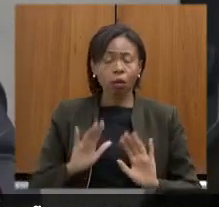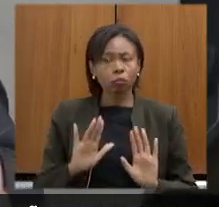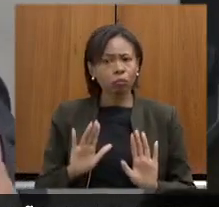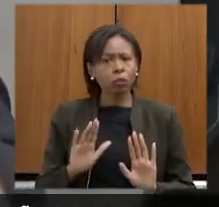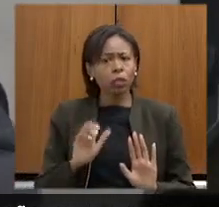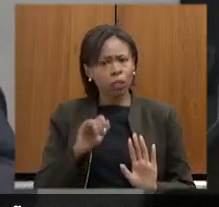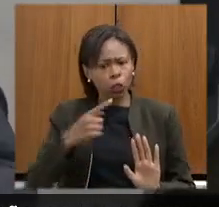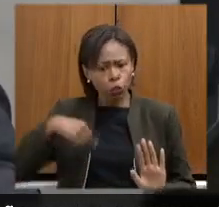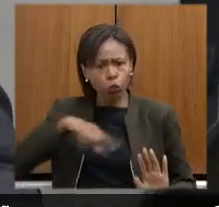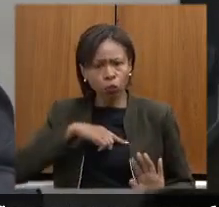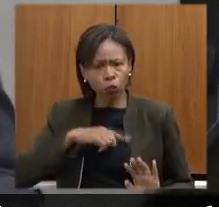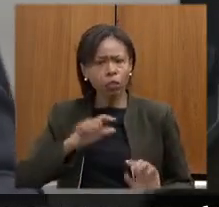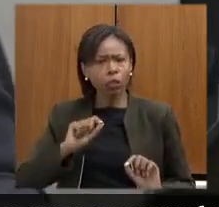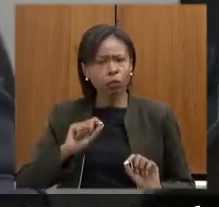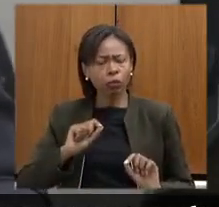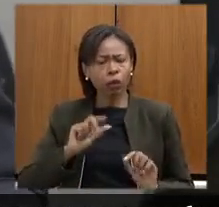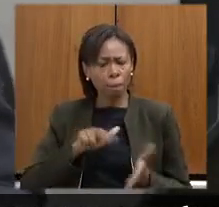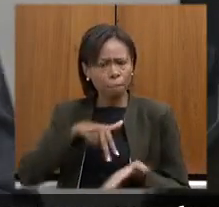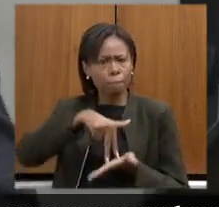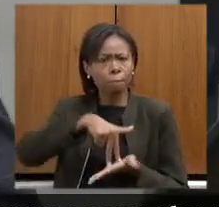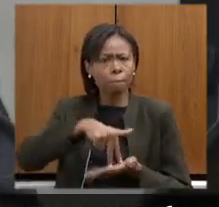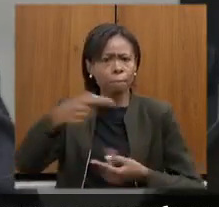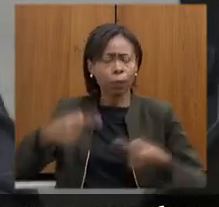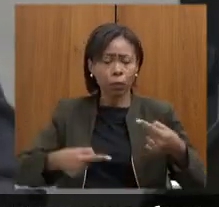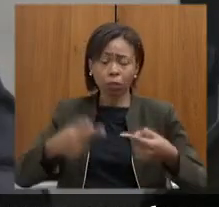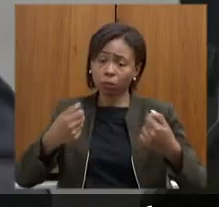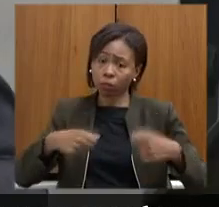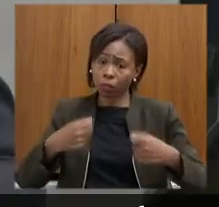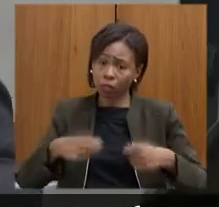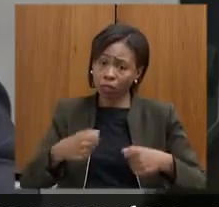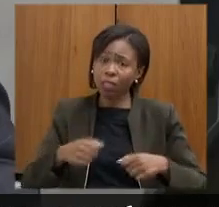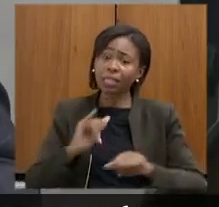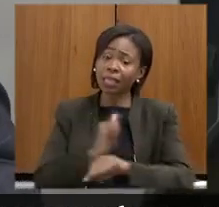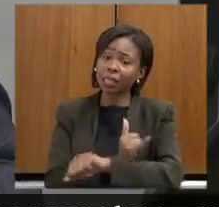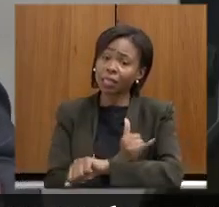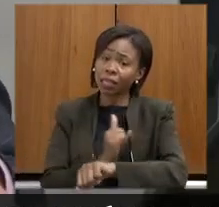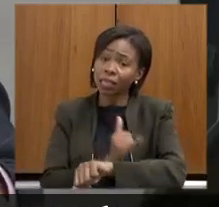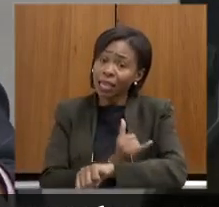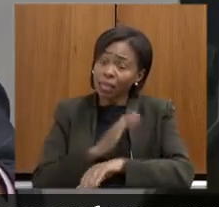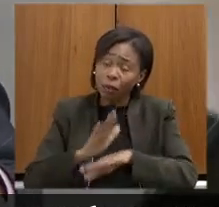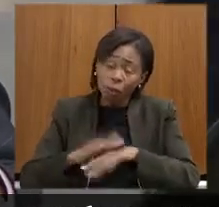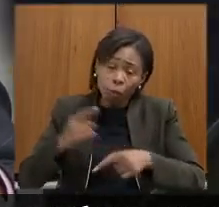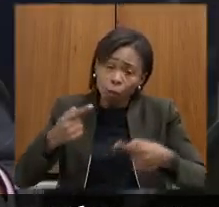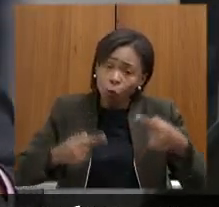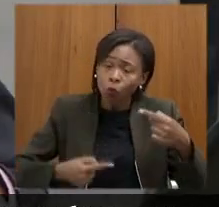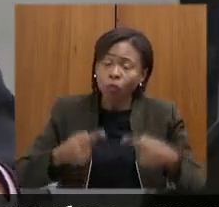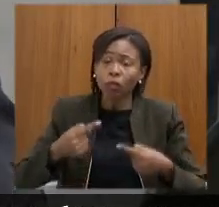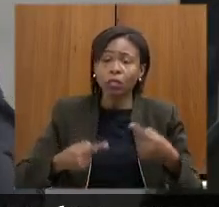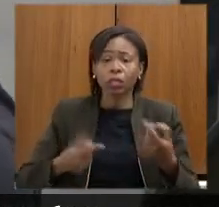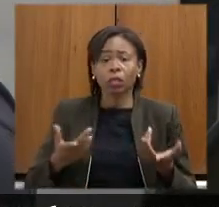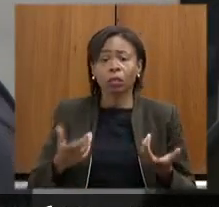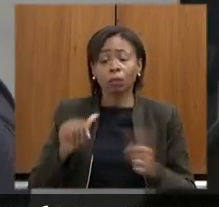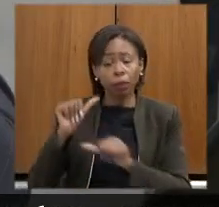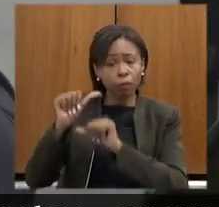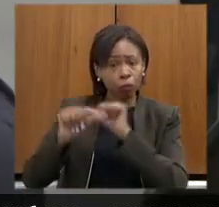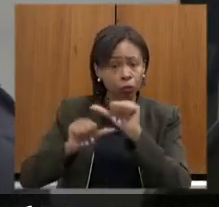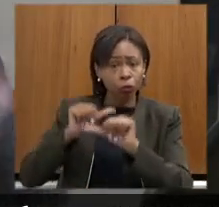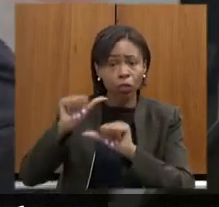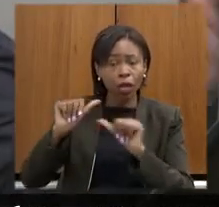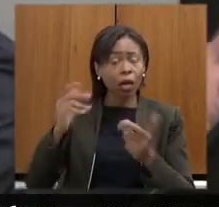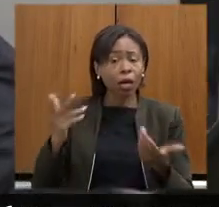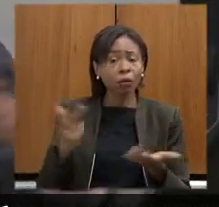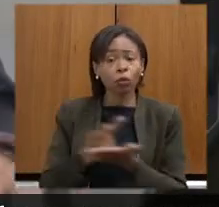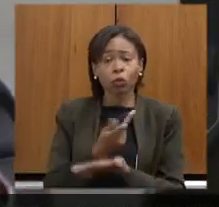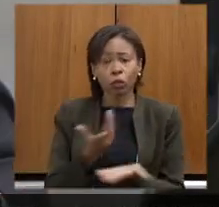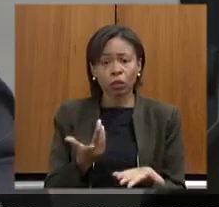que nós utilizamos os instrumentos os instrumentos políticos para alterar a realidade no caso uma